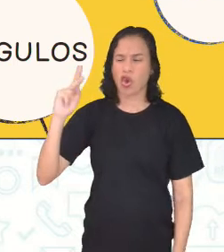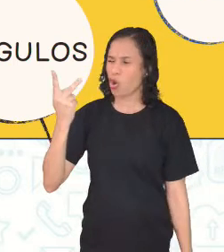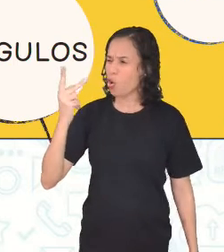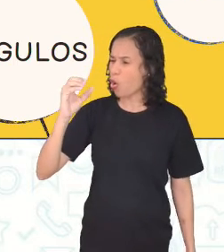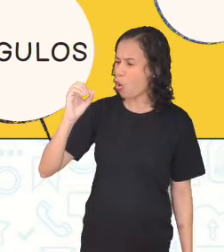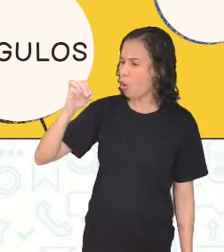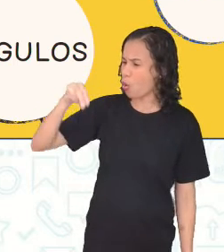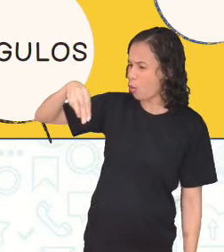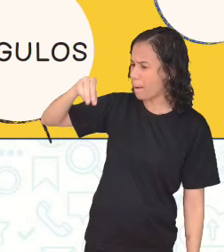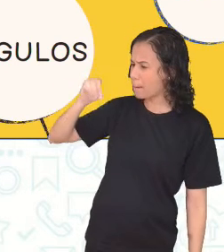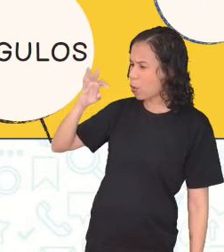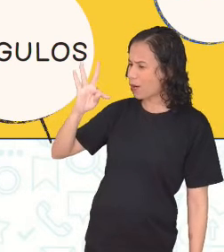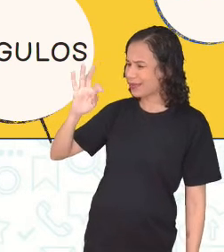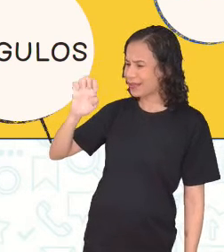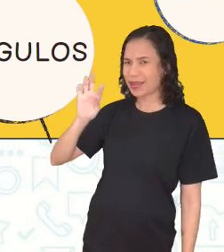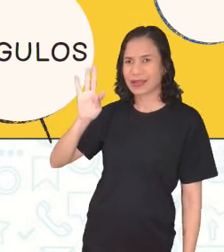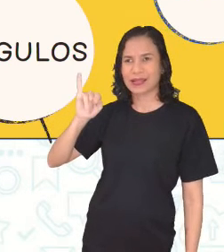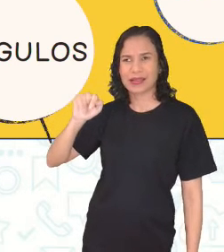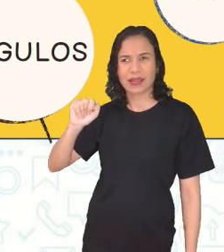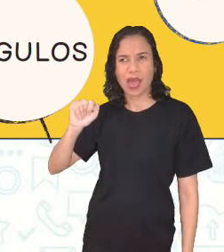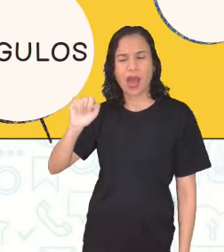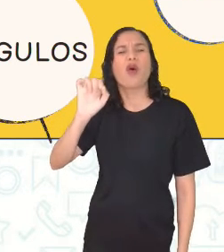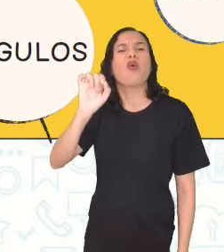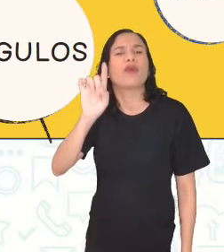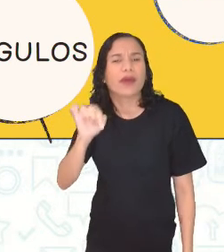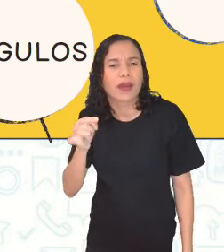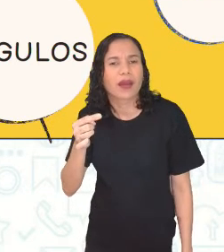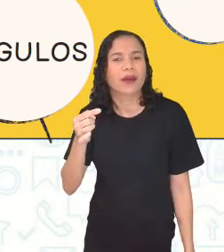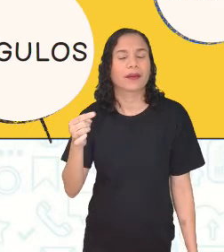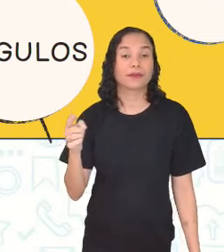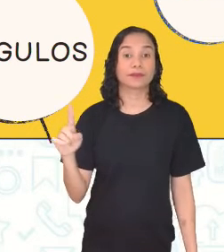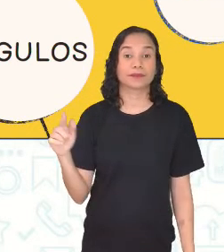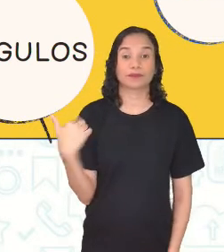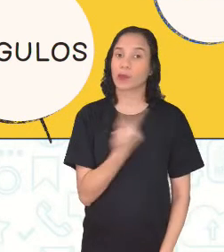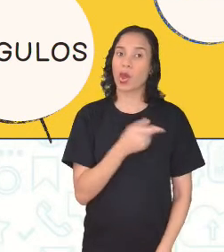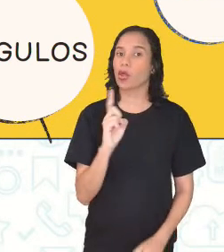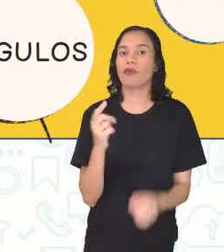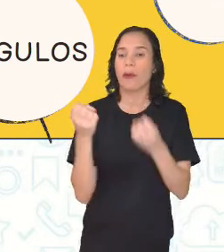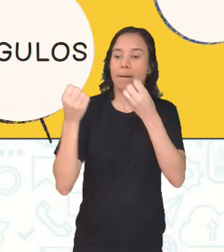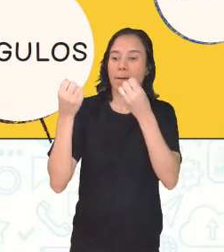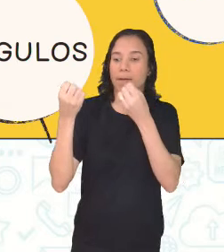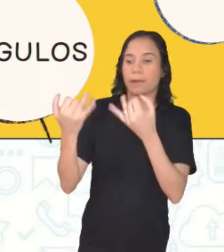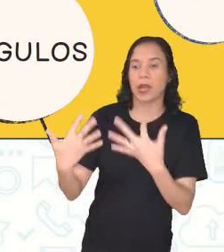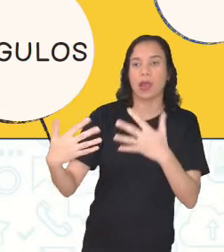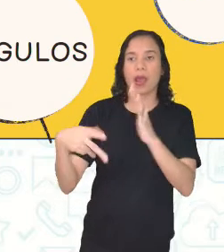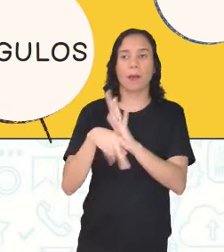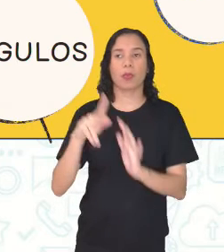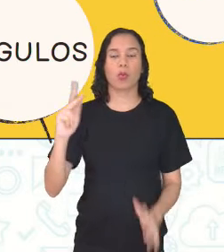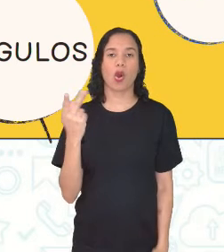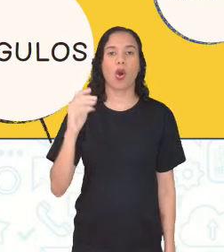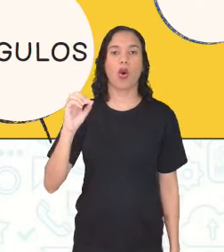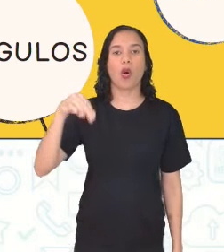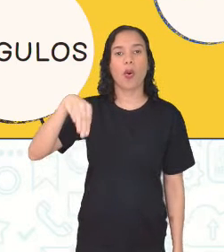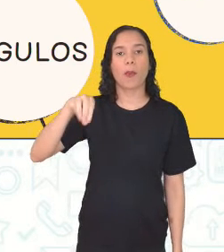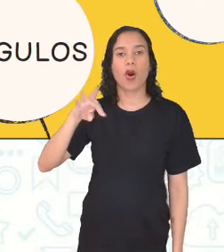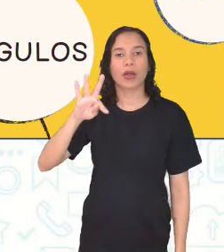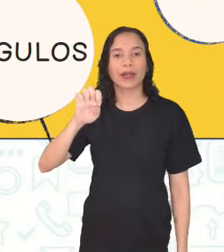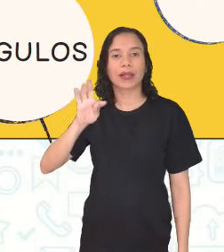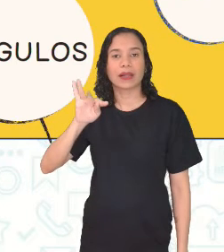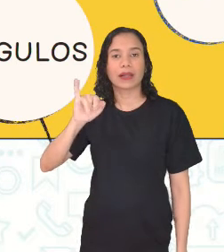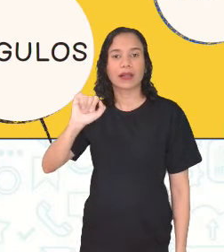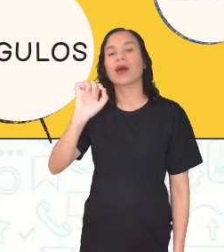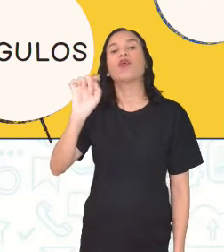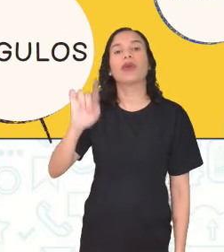estranho. Gente, a gente não vai se preocupar com explicar homotetia. Mas a homotetia é